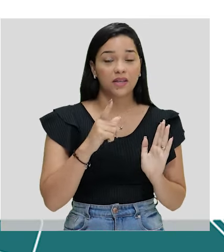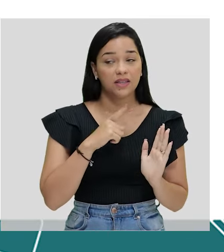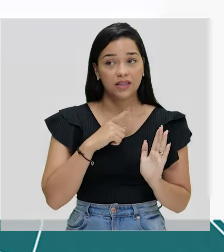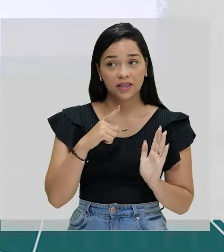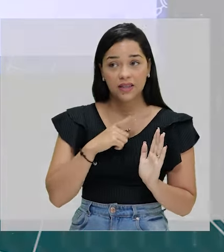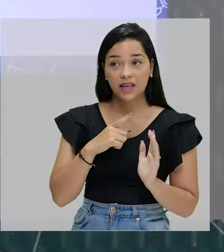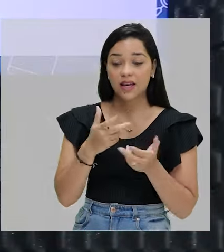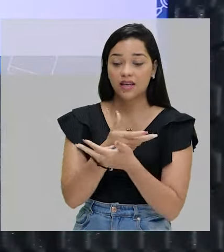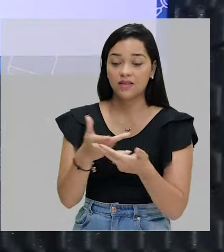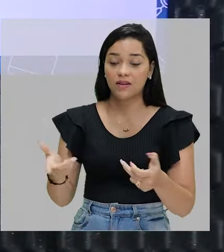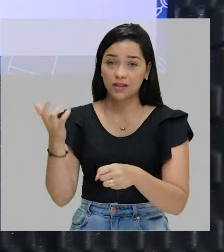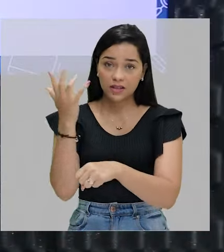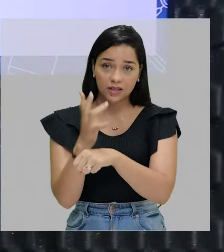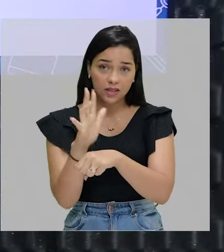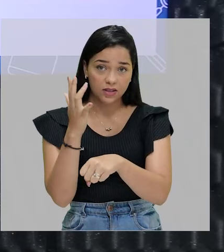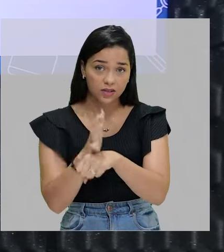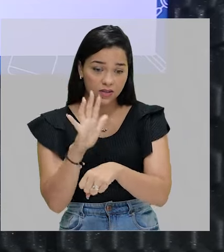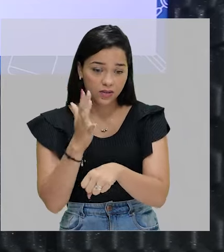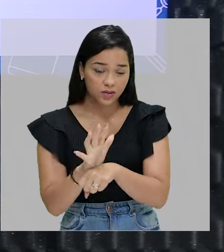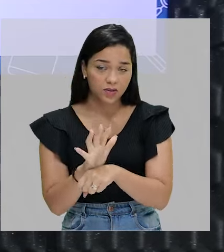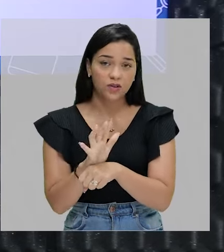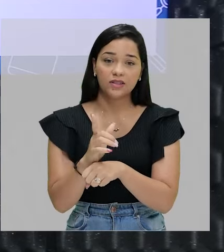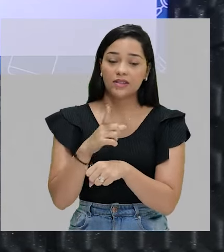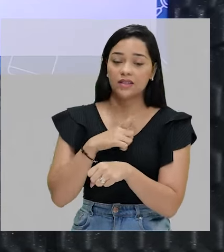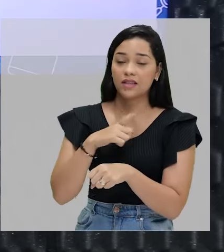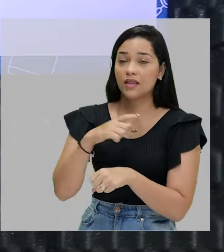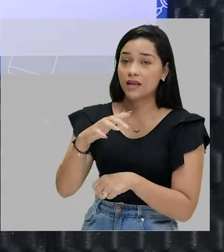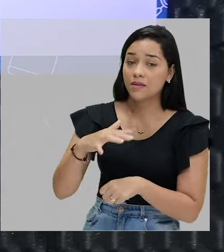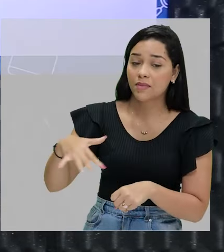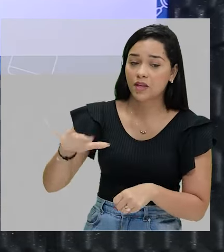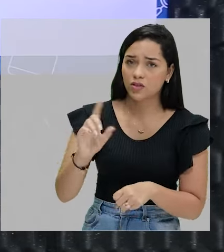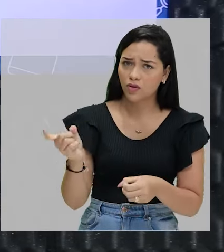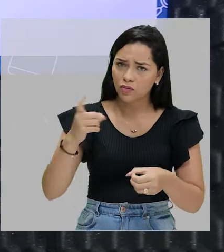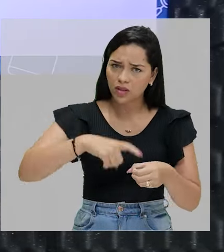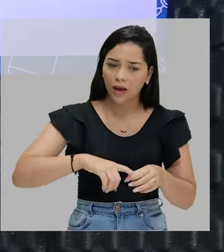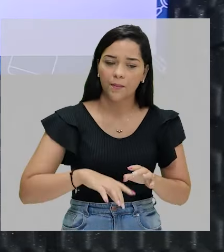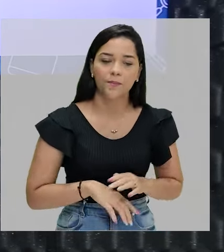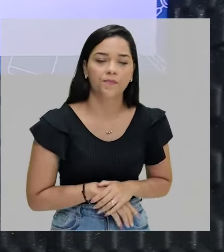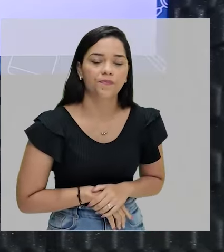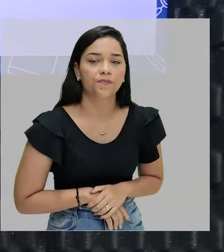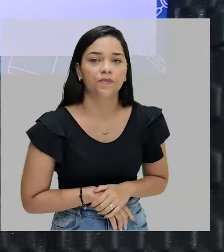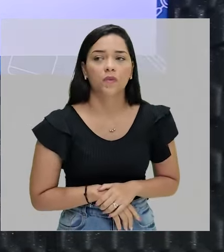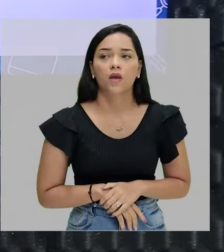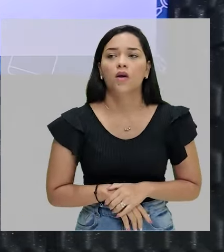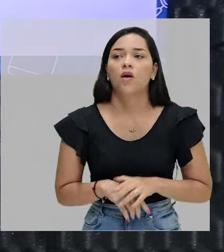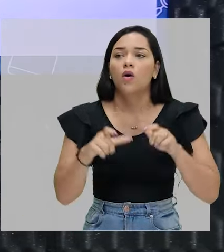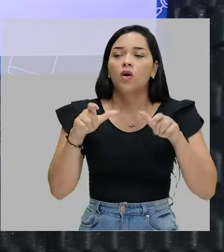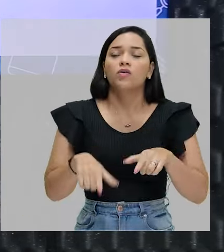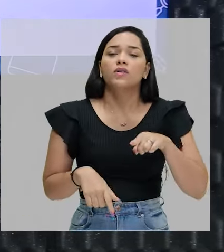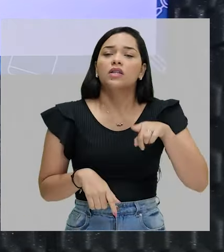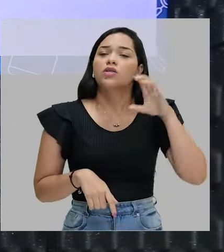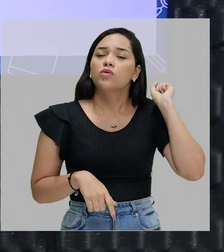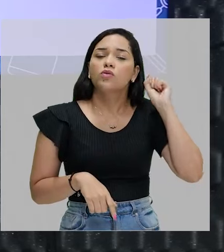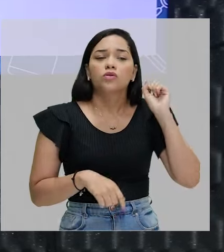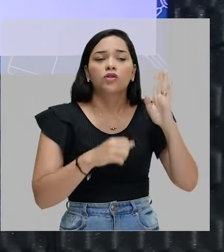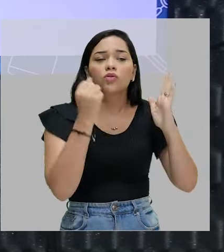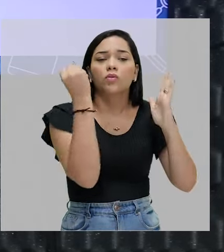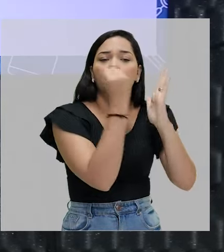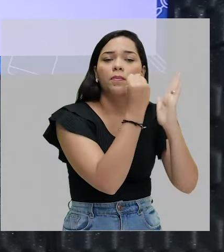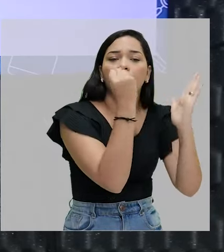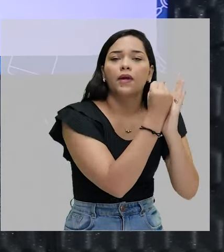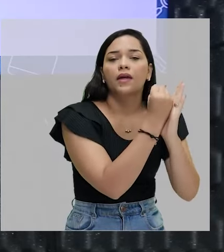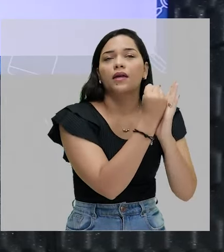as ações em determinado ambiente. vou voltar aqui, ó. Onde você escuta o barulho do prego